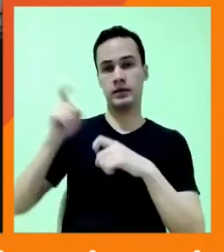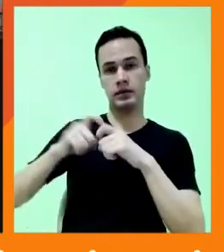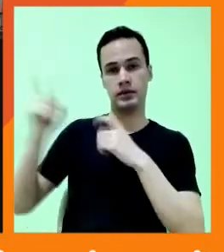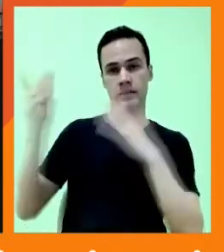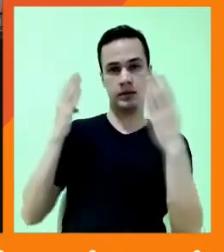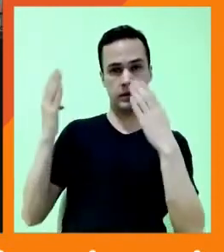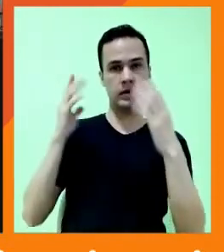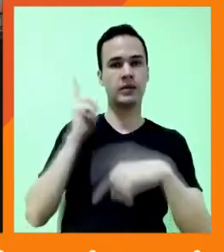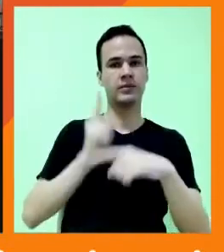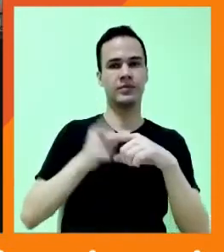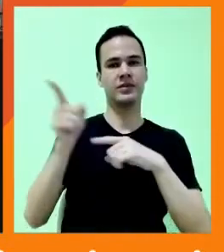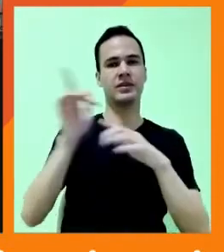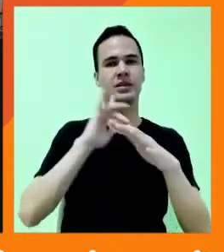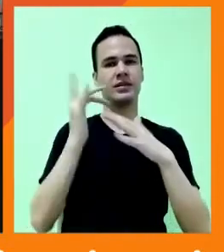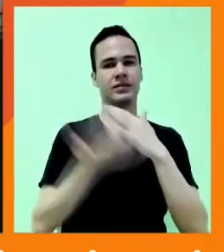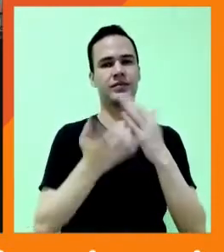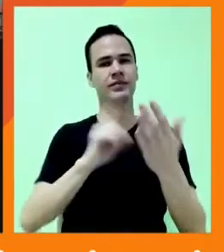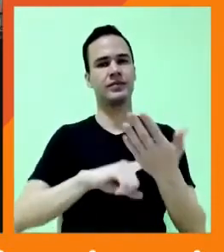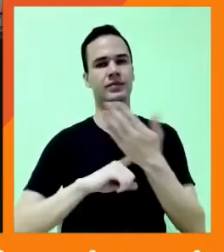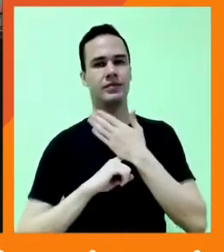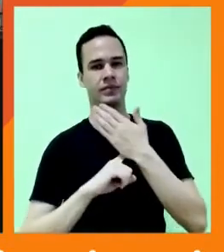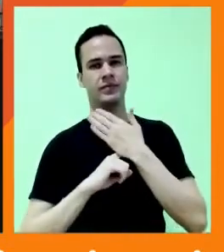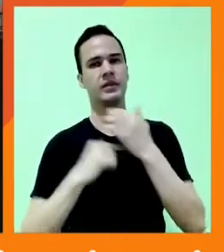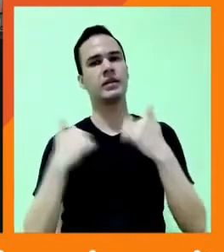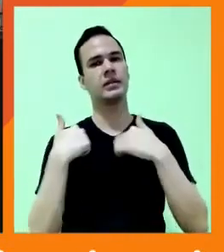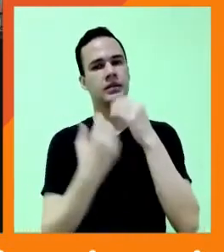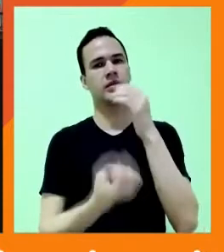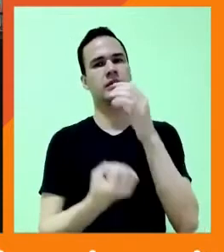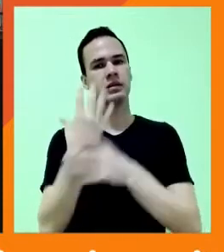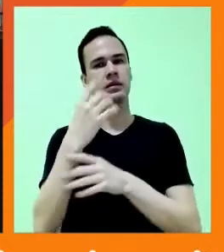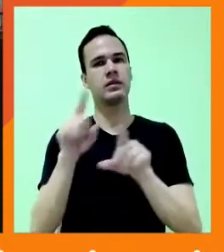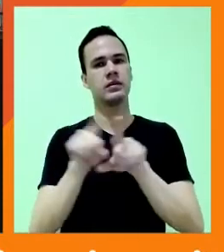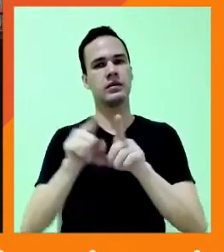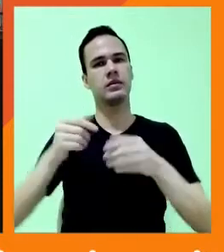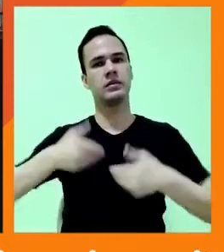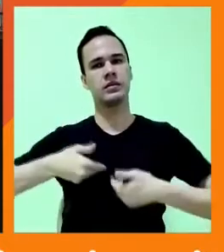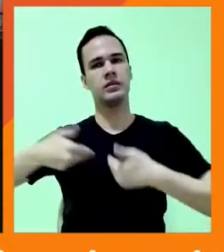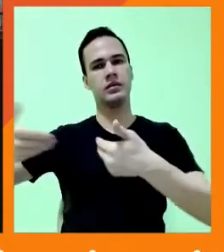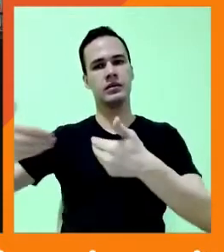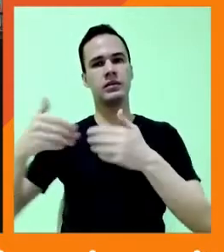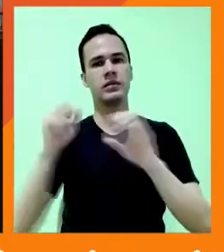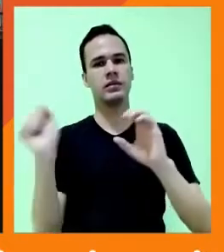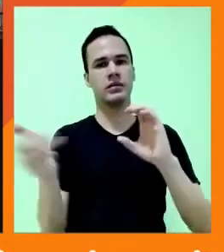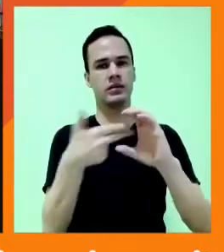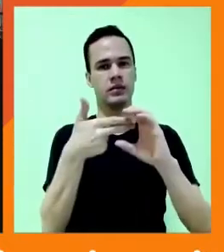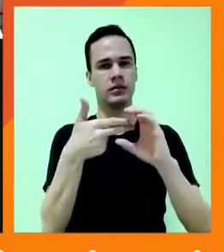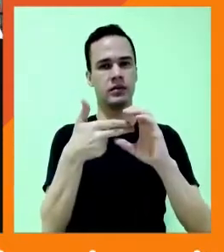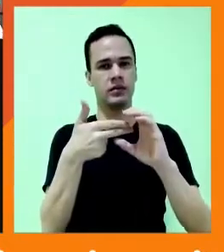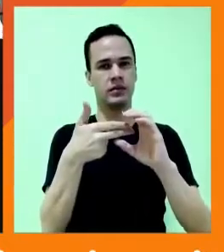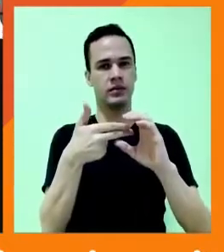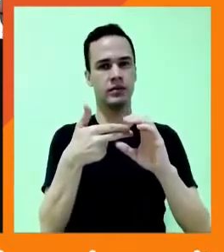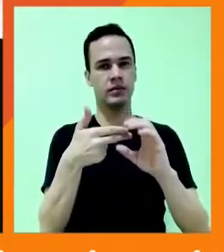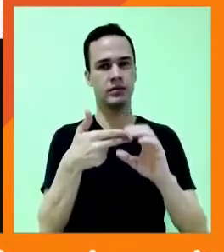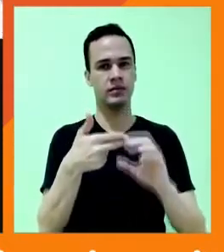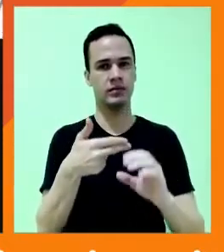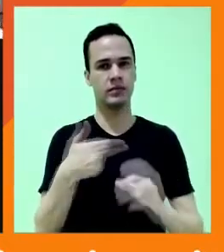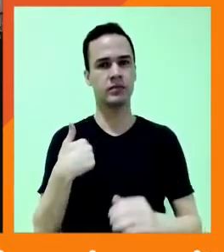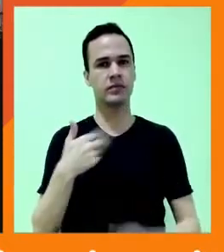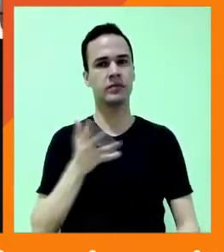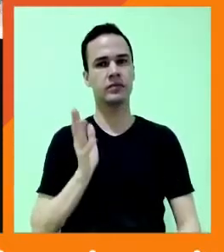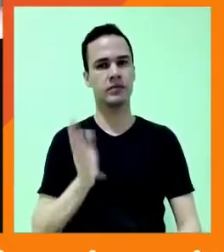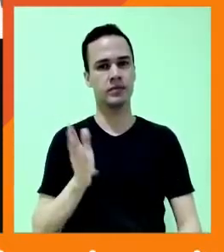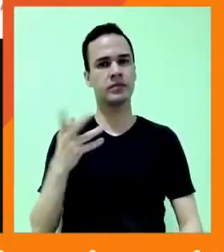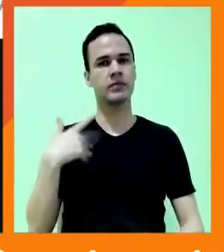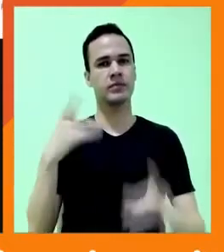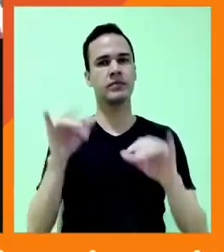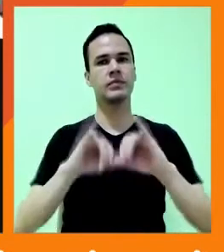sociais. Eu virei creator mesmo. Até fui convidada pelo YouPix para falar num evento. Eu passei a divulgar um trabalho que